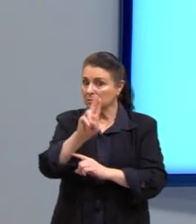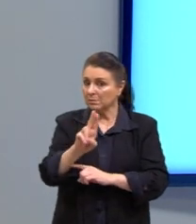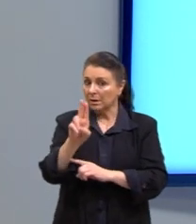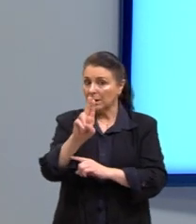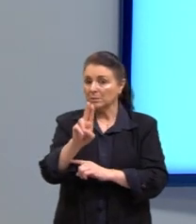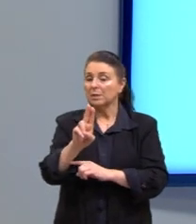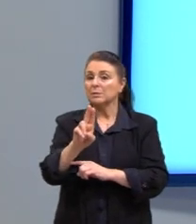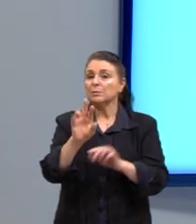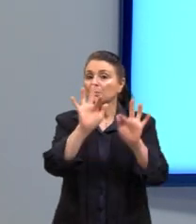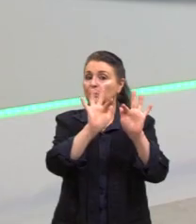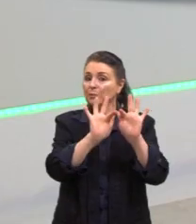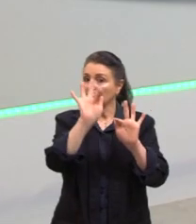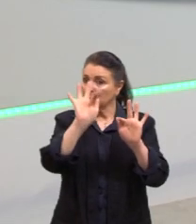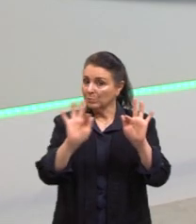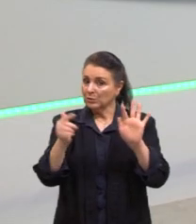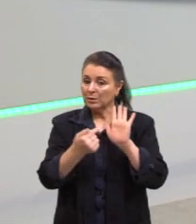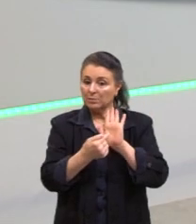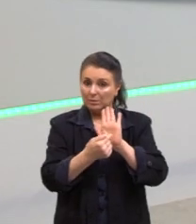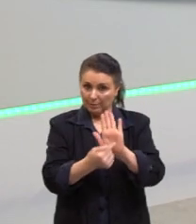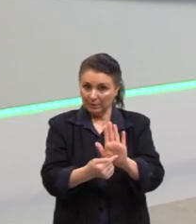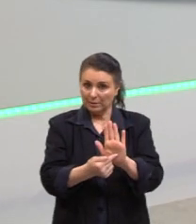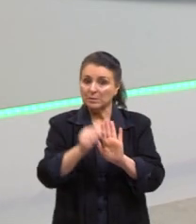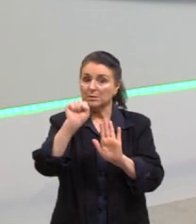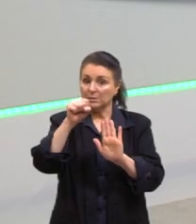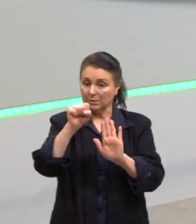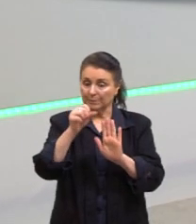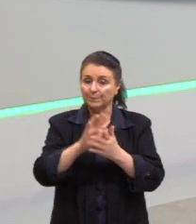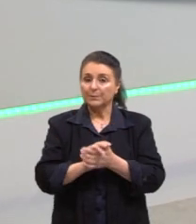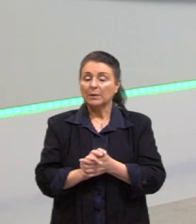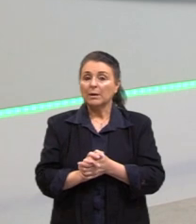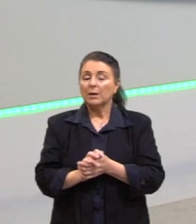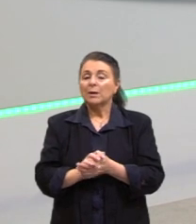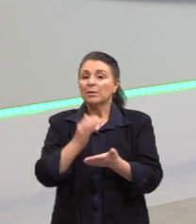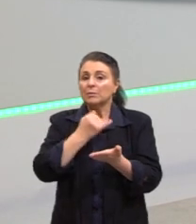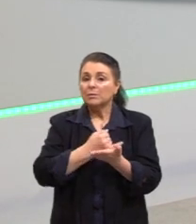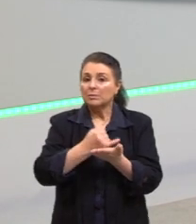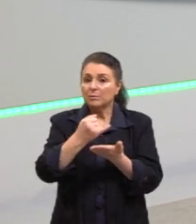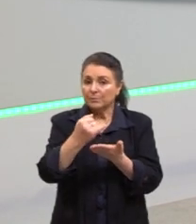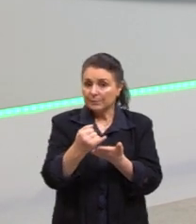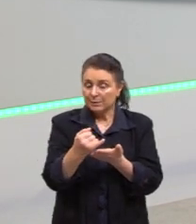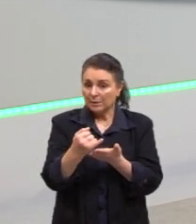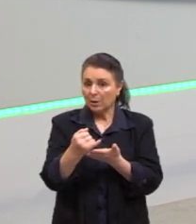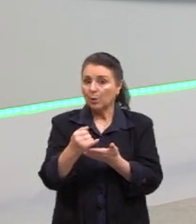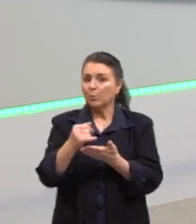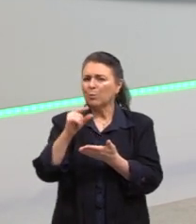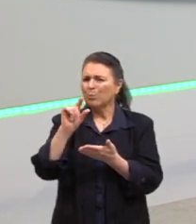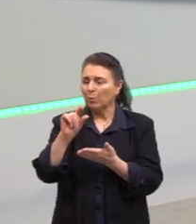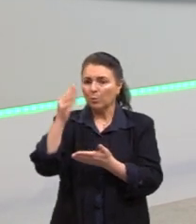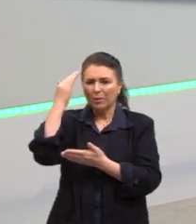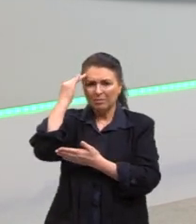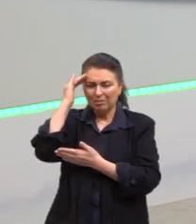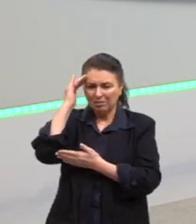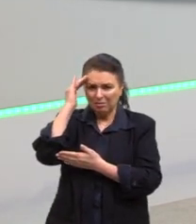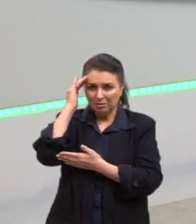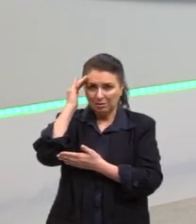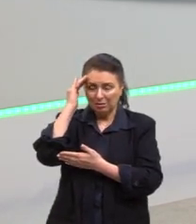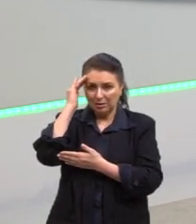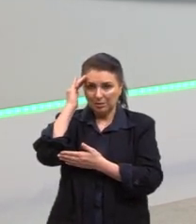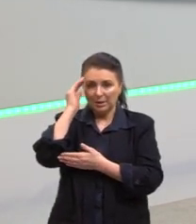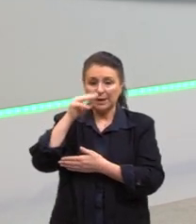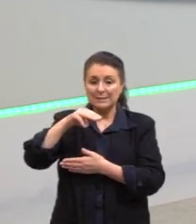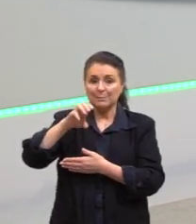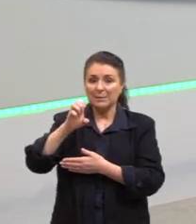frequentes, né, de aparecer, então. Nós vamos iniciar brevemente, entender o que seriam essas medidas.